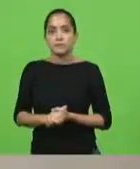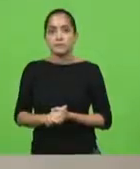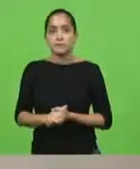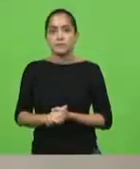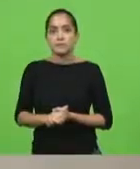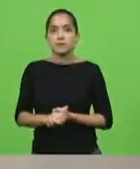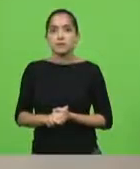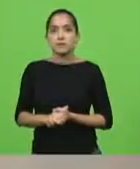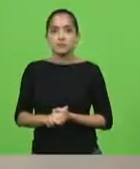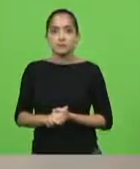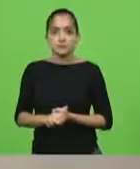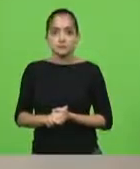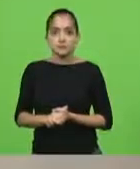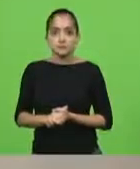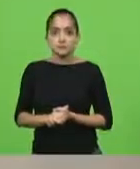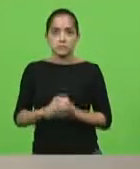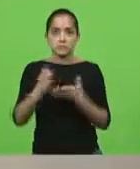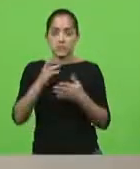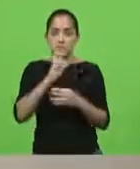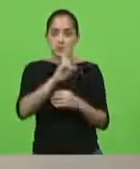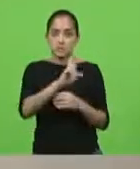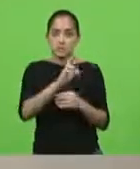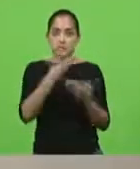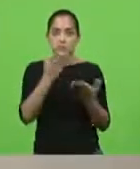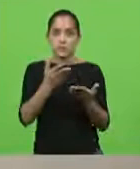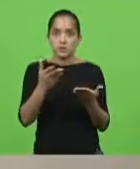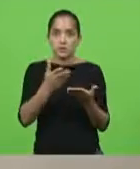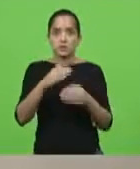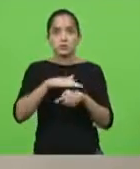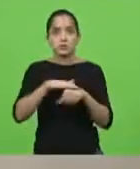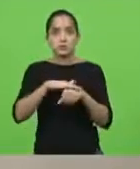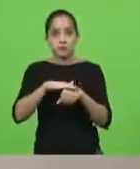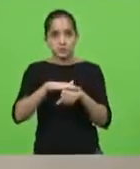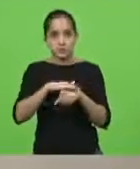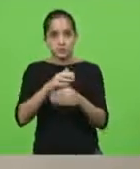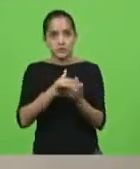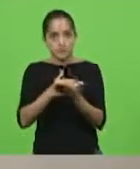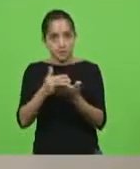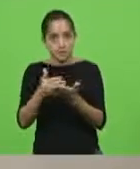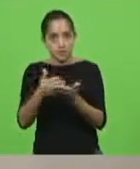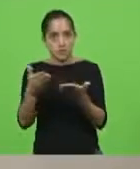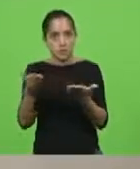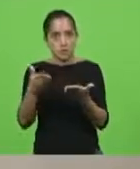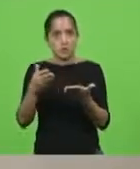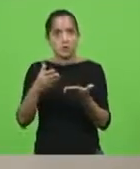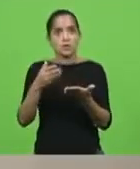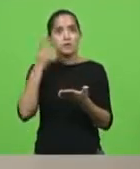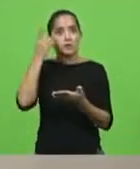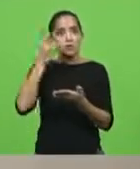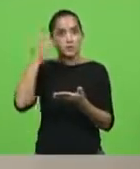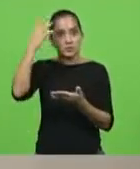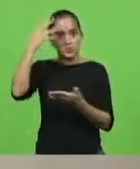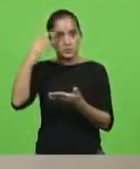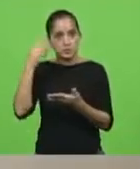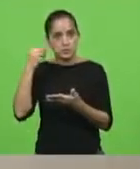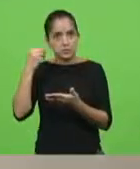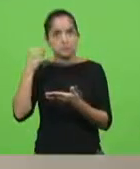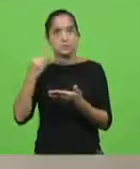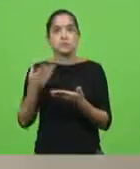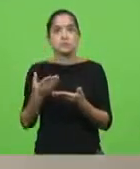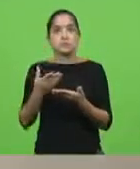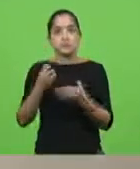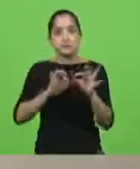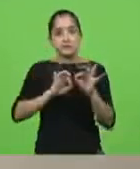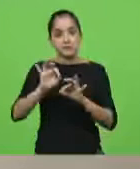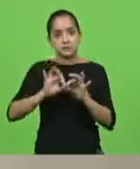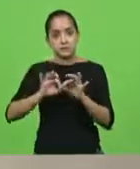Respondendo o vosso encaminhamento deputada Paulinha nós conversamos hoje no início da tarde com a deputada Luciana Carminati que está fazendo a coordenação informal